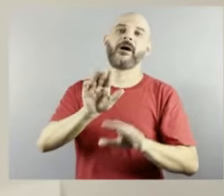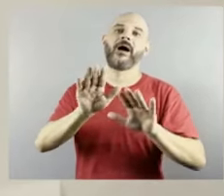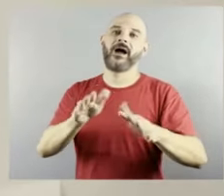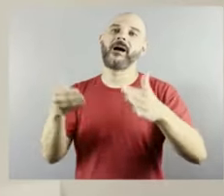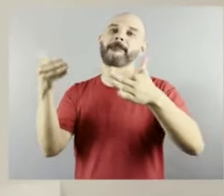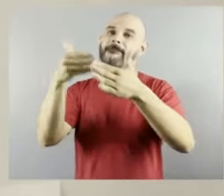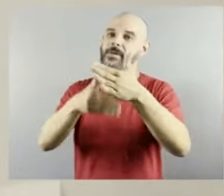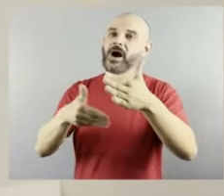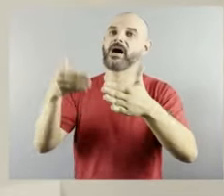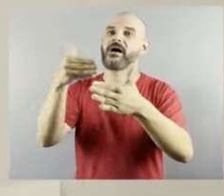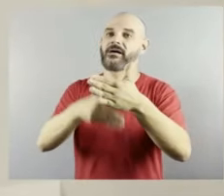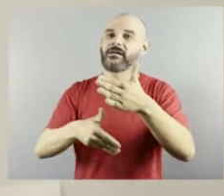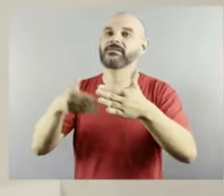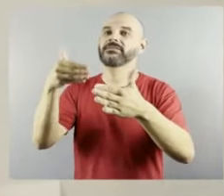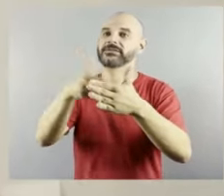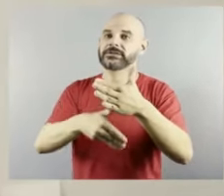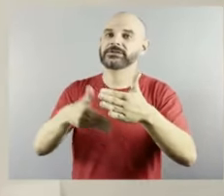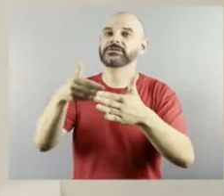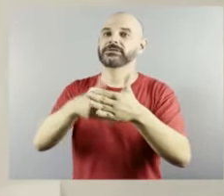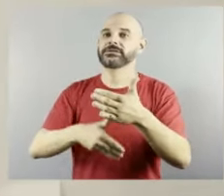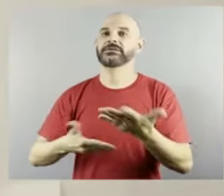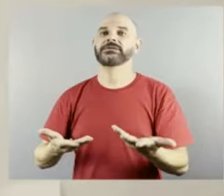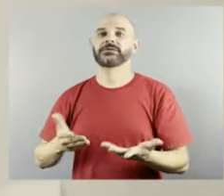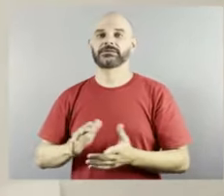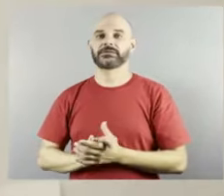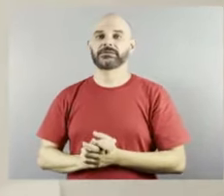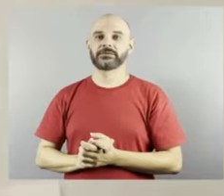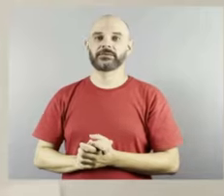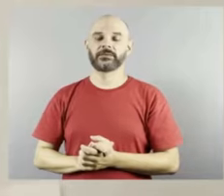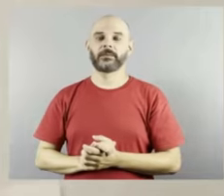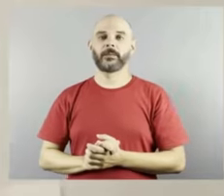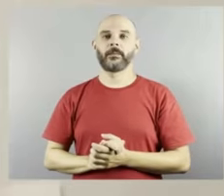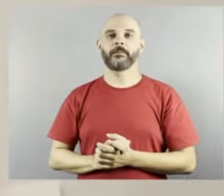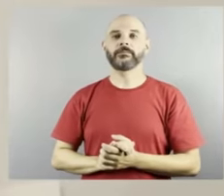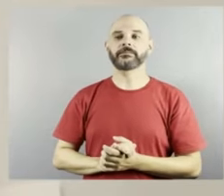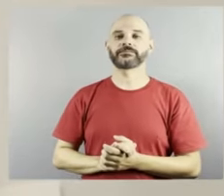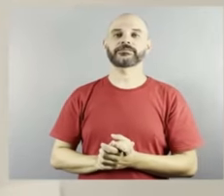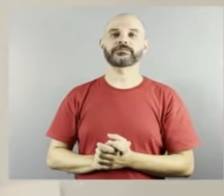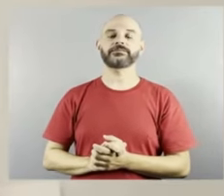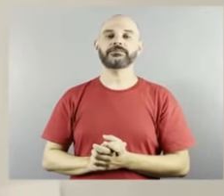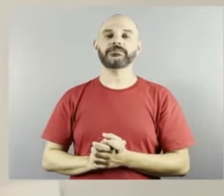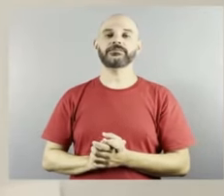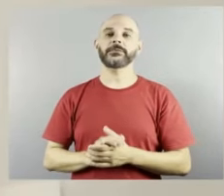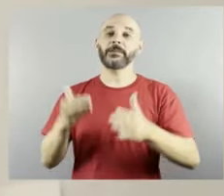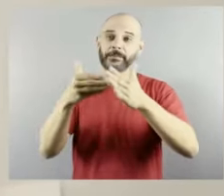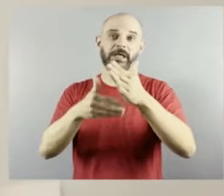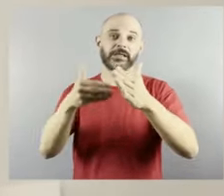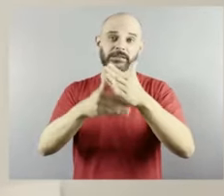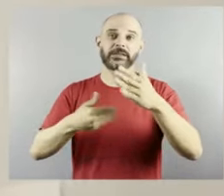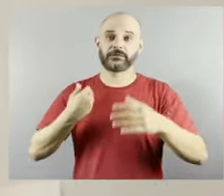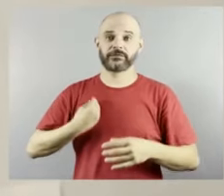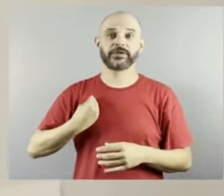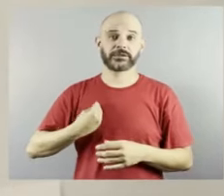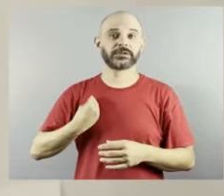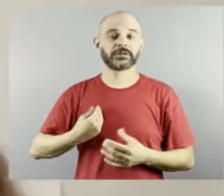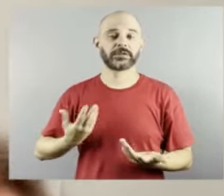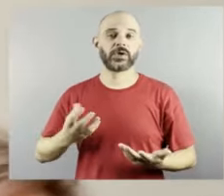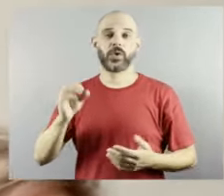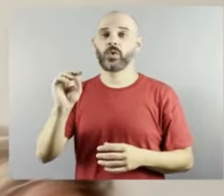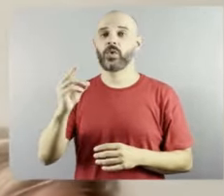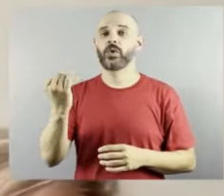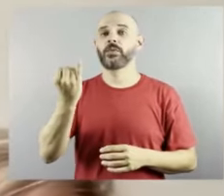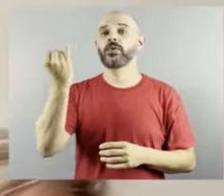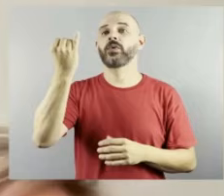que são criadas e especialmente e muito mais importante qual barreira atitudinal